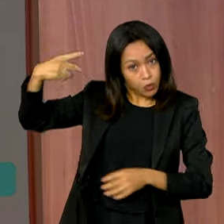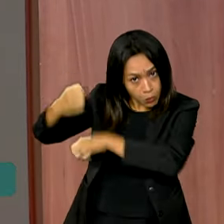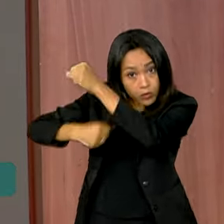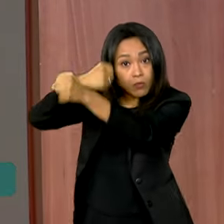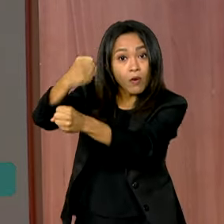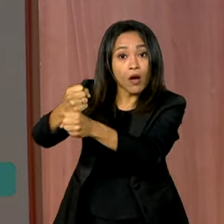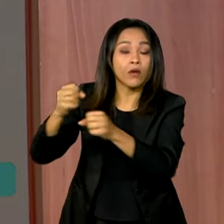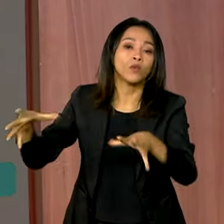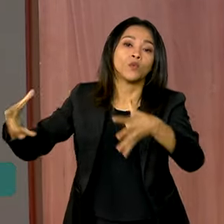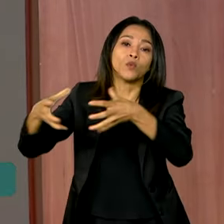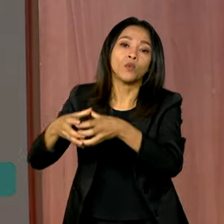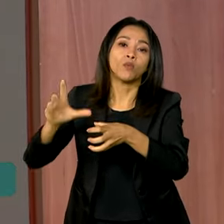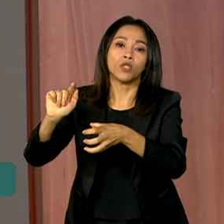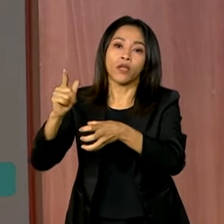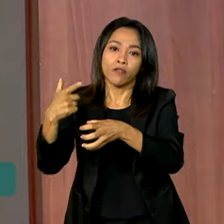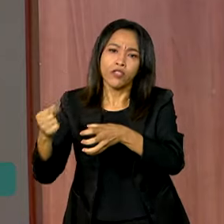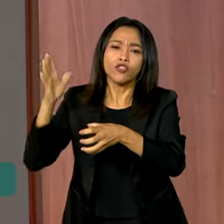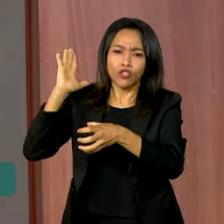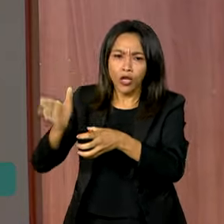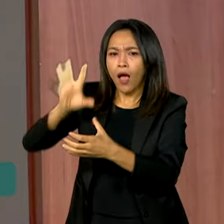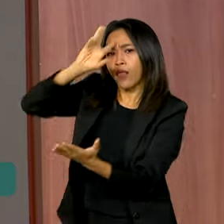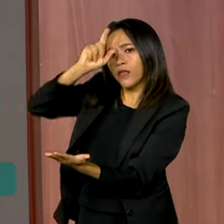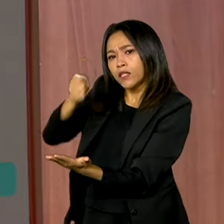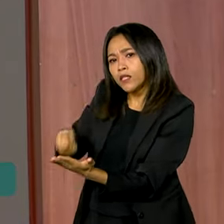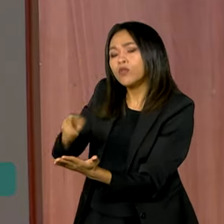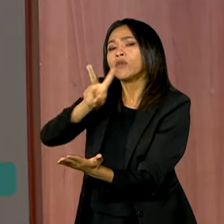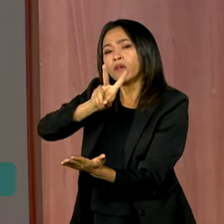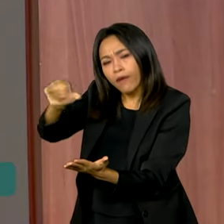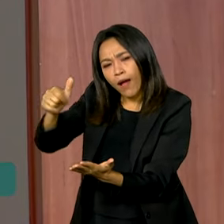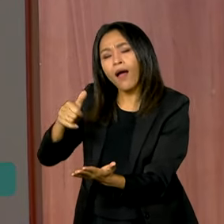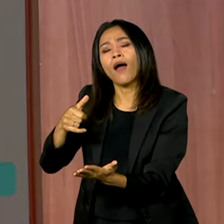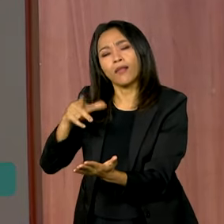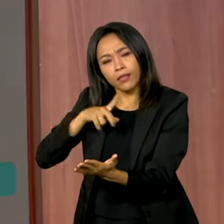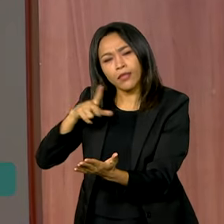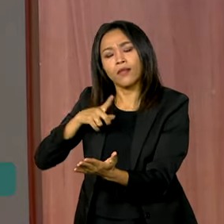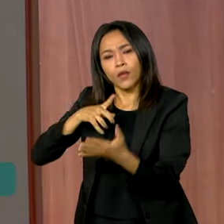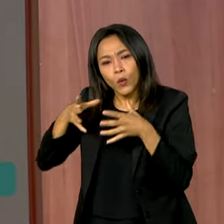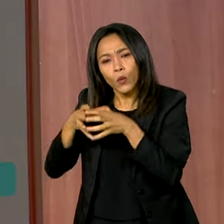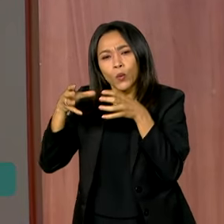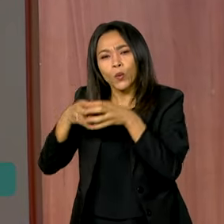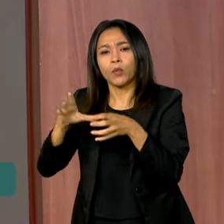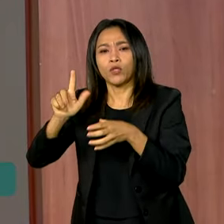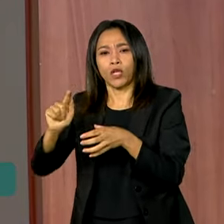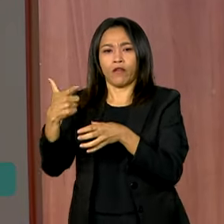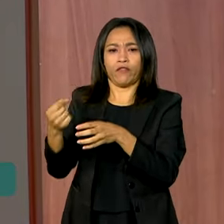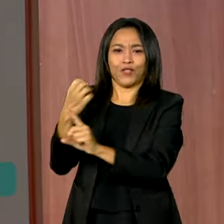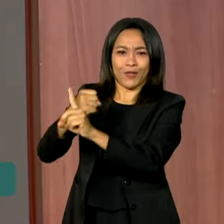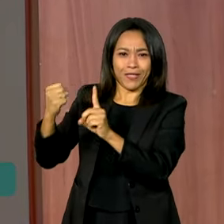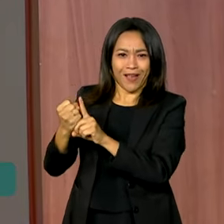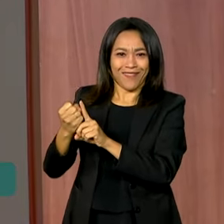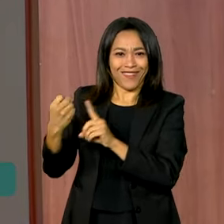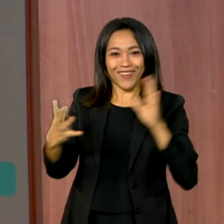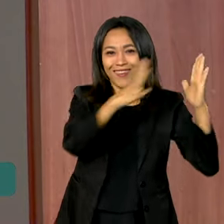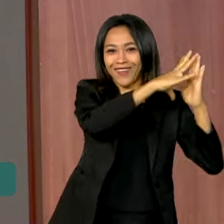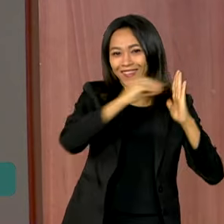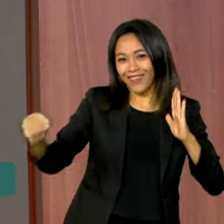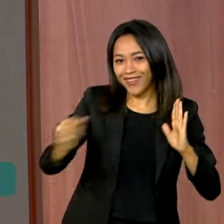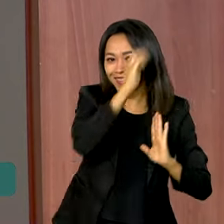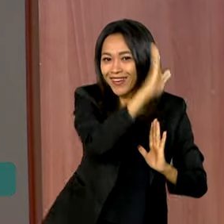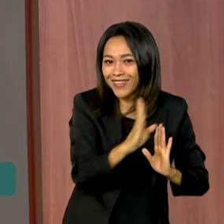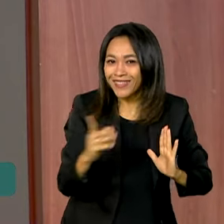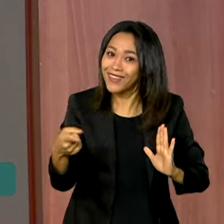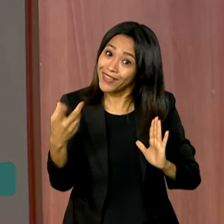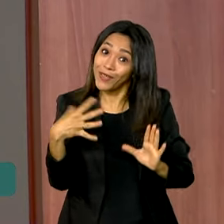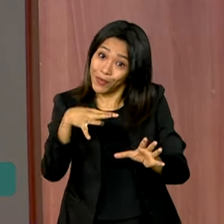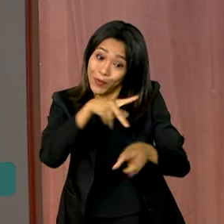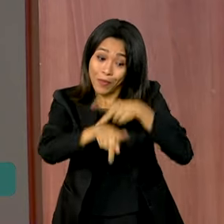G20, já determinou e definiu o que vai realizar o G20 social. Então, isso é muito importante para que nunca mais o povo fique de fora